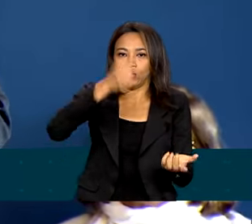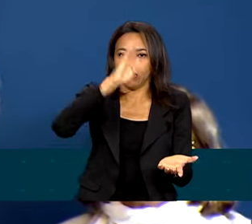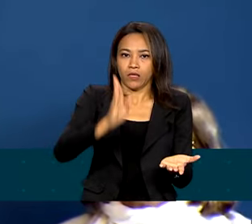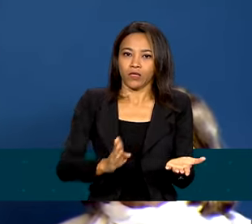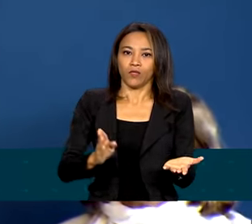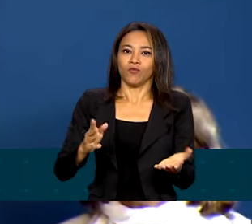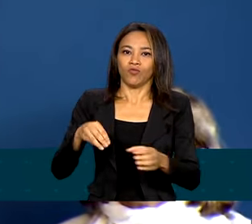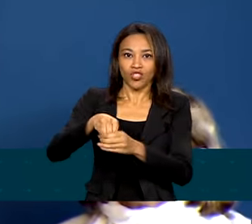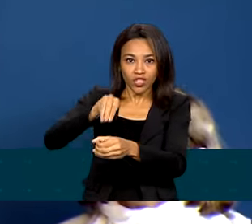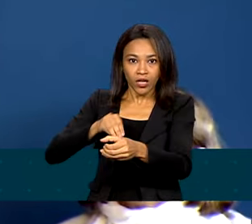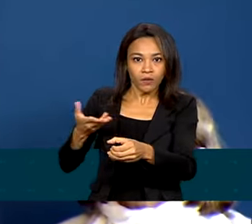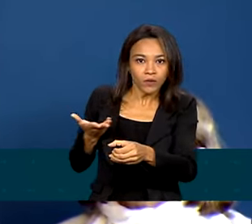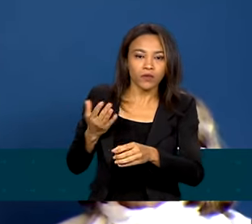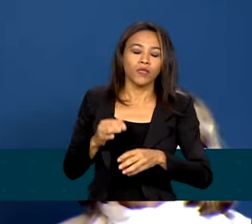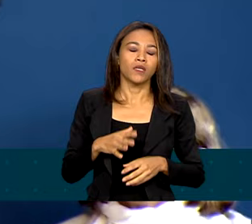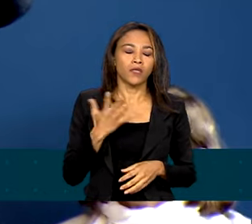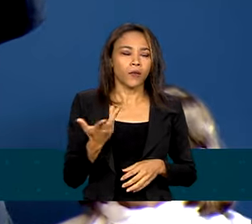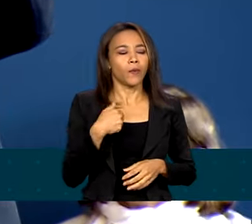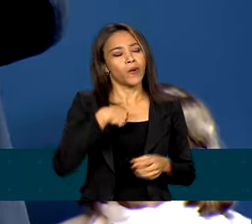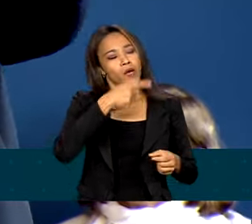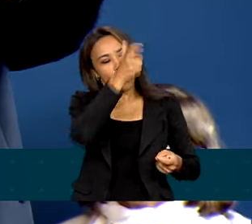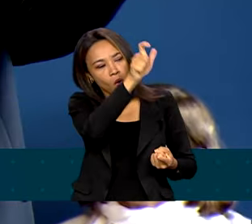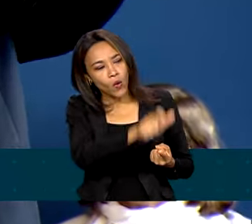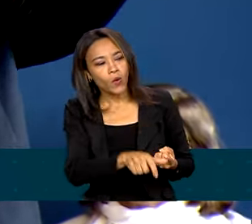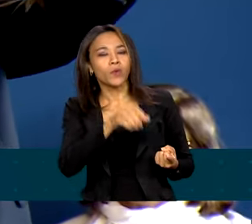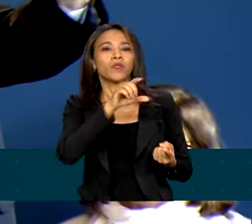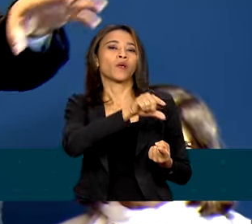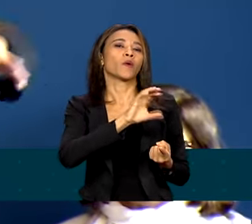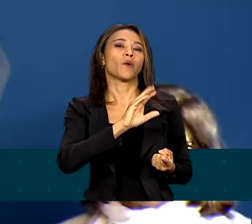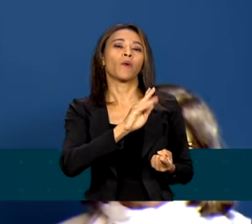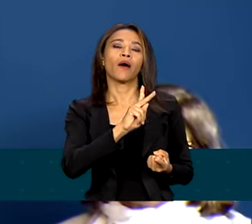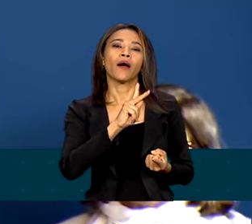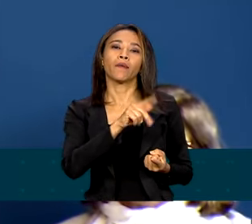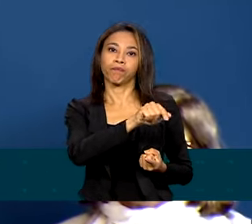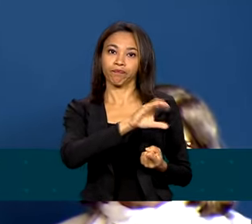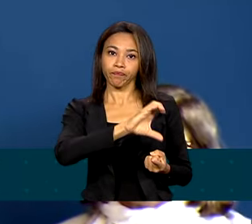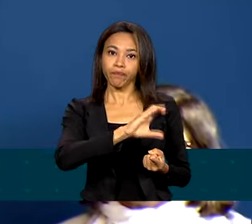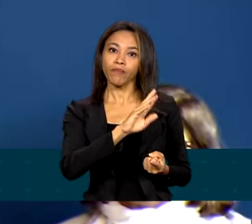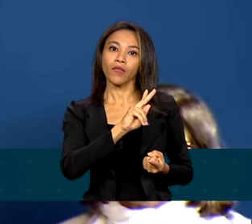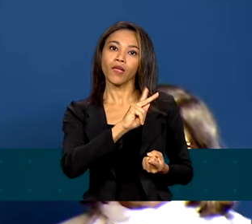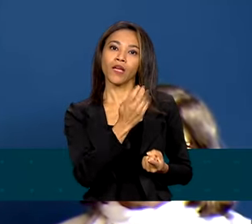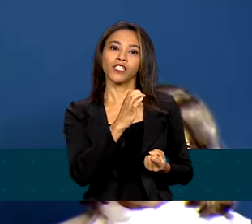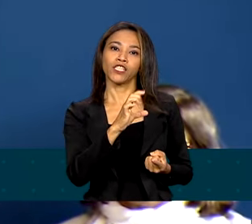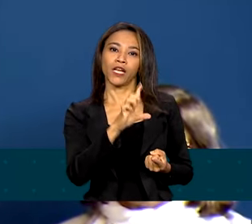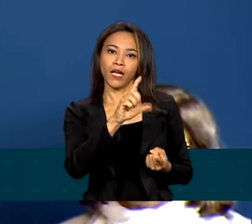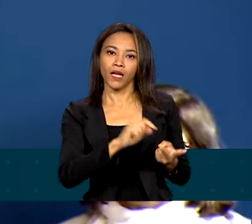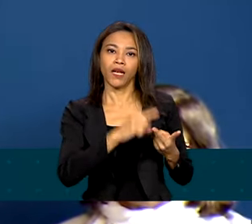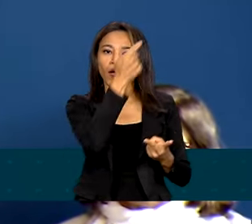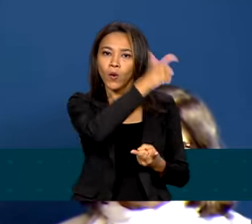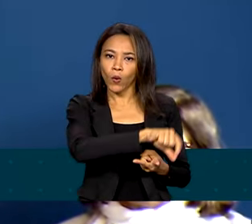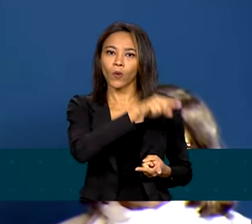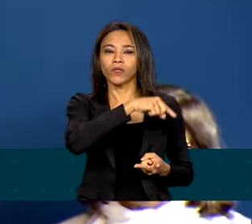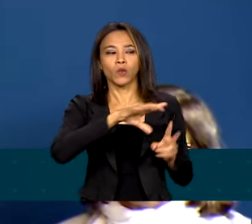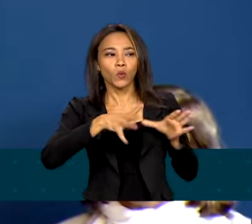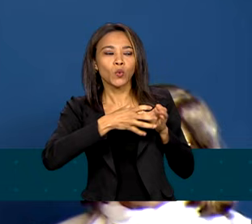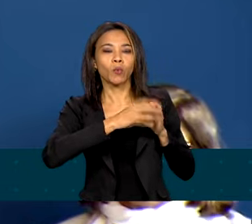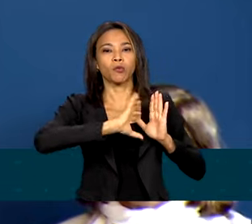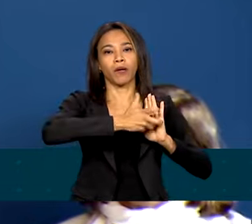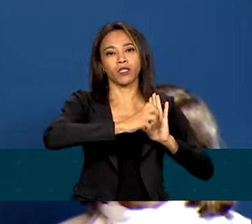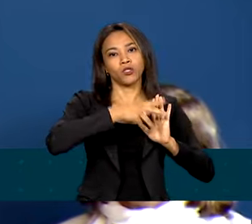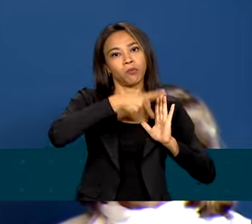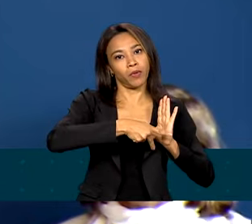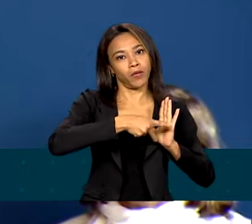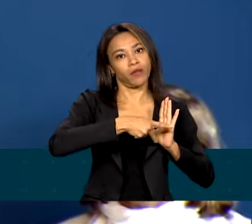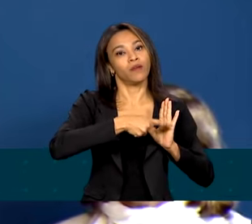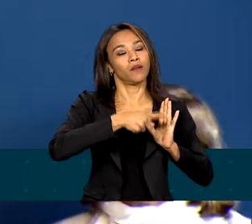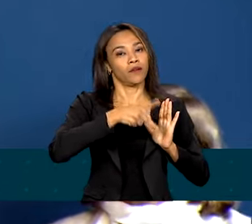recebido, junto com a Sheila e com a Marilda e outros companheiros de governo, a bancada do PSOL, liderado por uma mulher, a